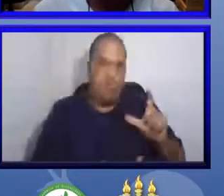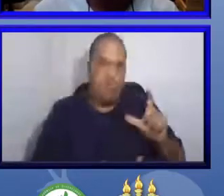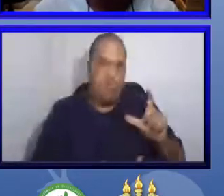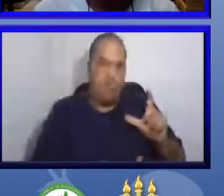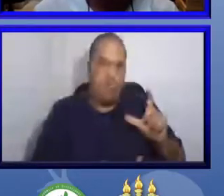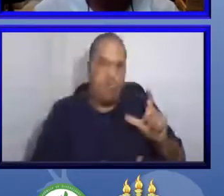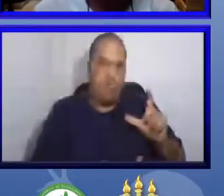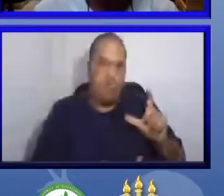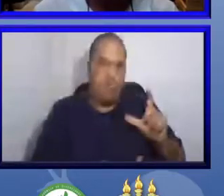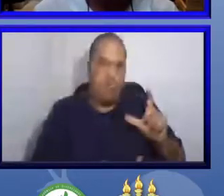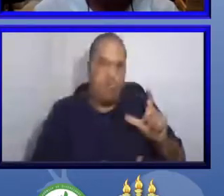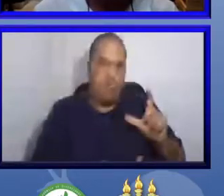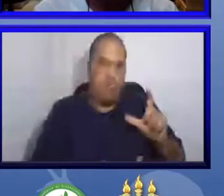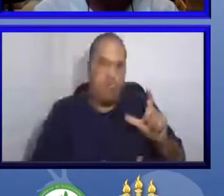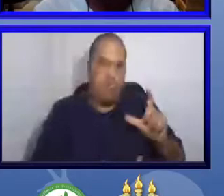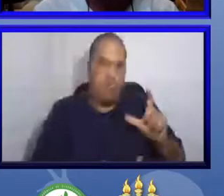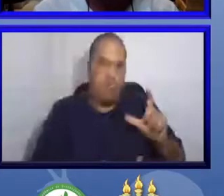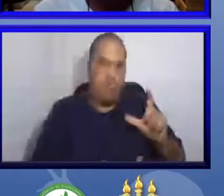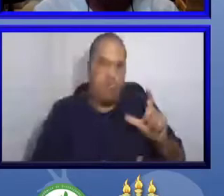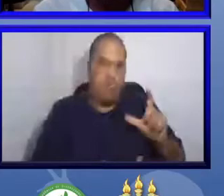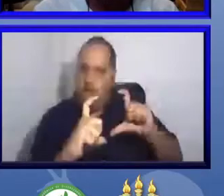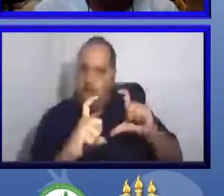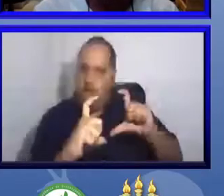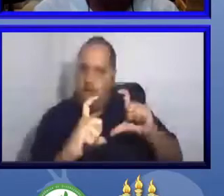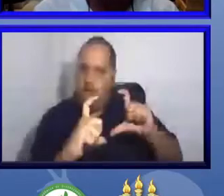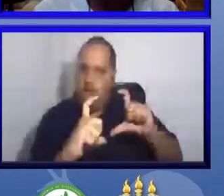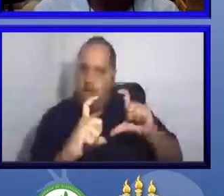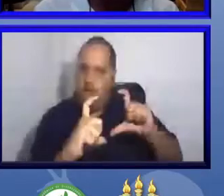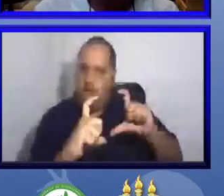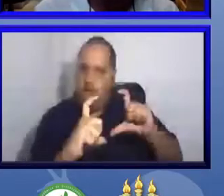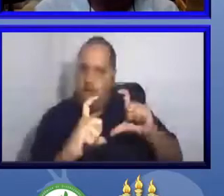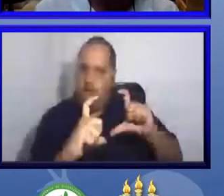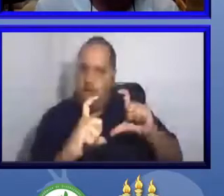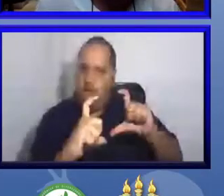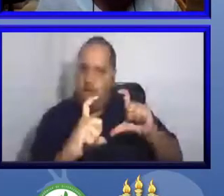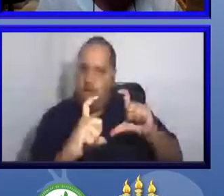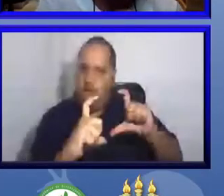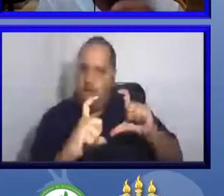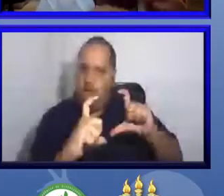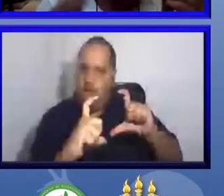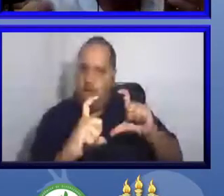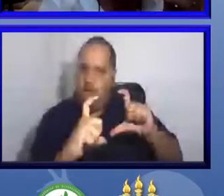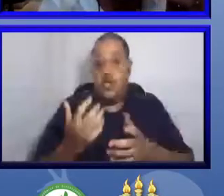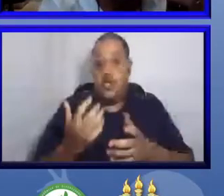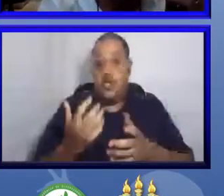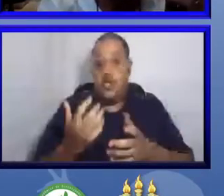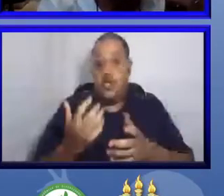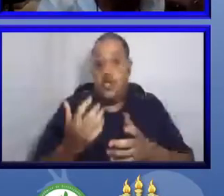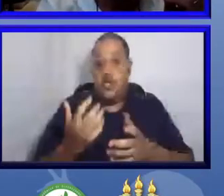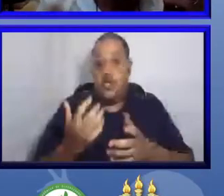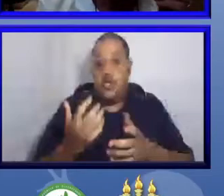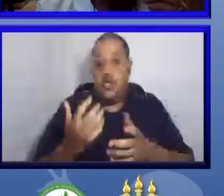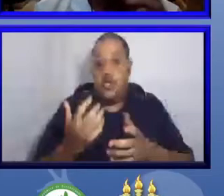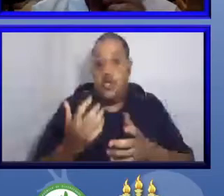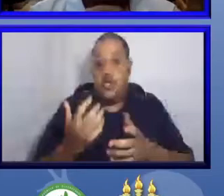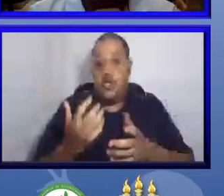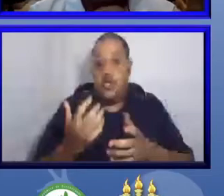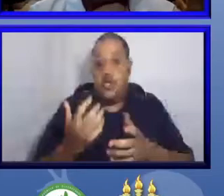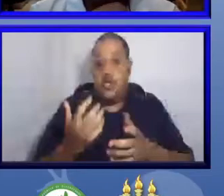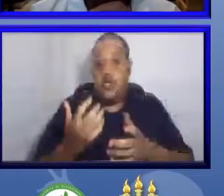condição em que ele se encontra na gaveta entomológica. Então, nesse caso, aqui na parte superior,